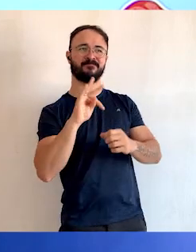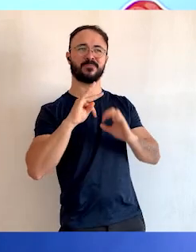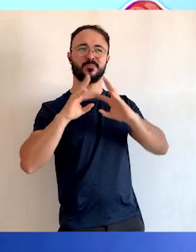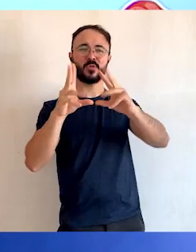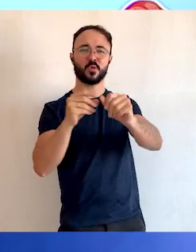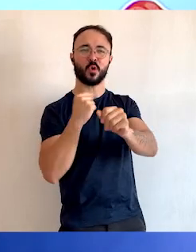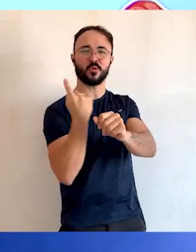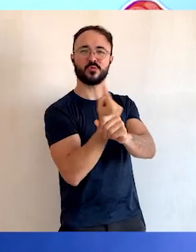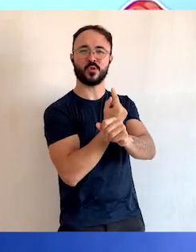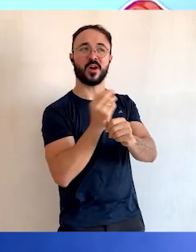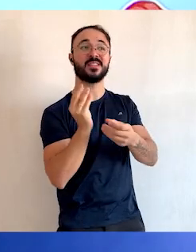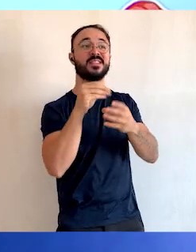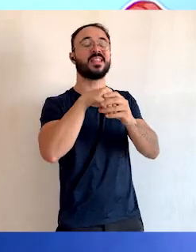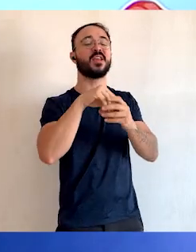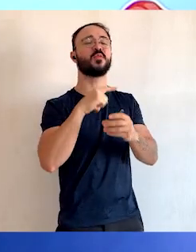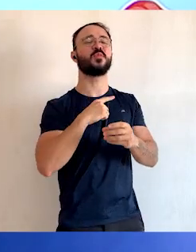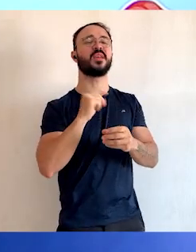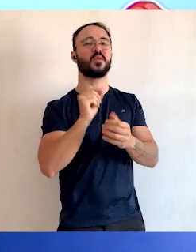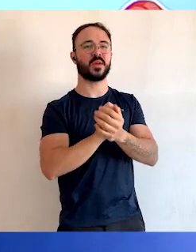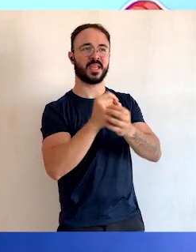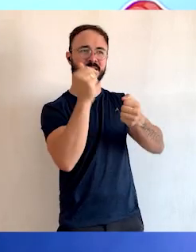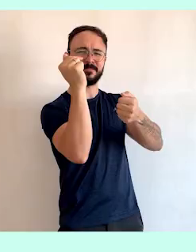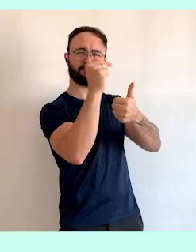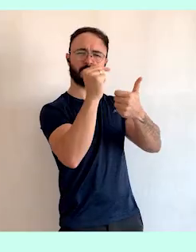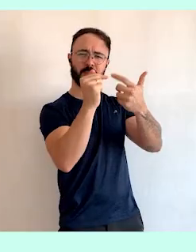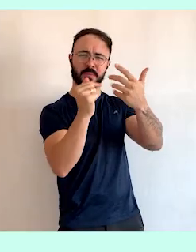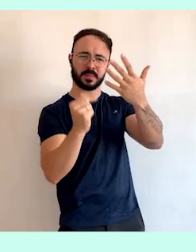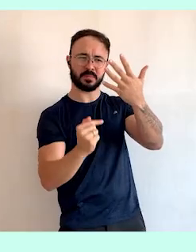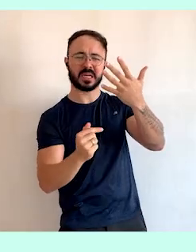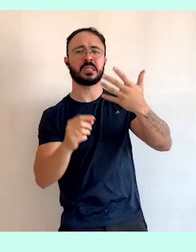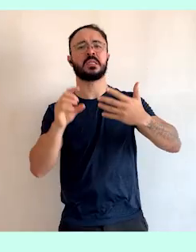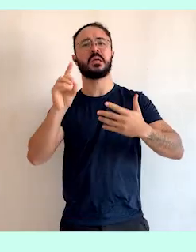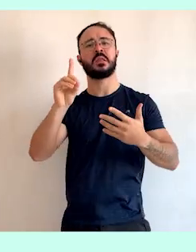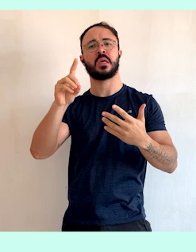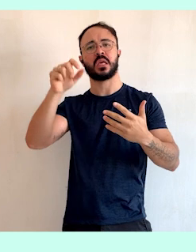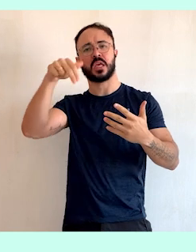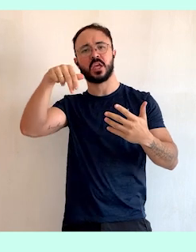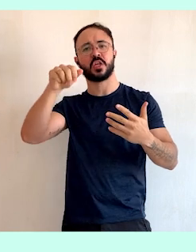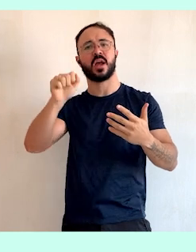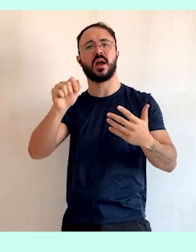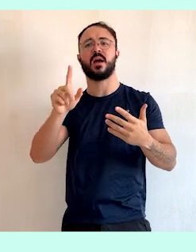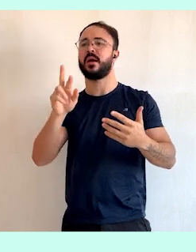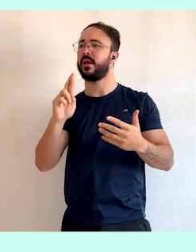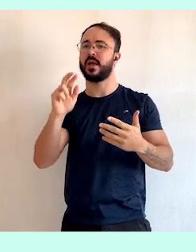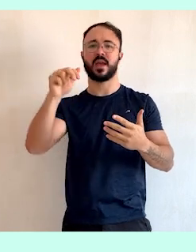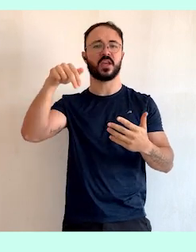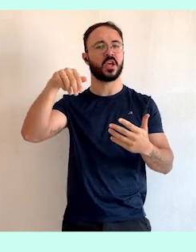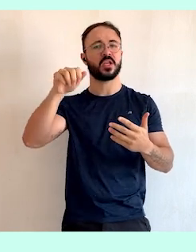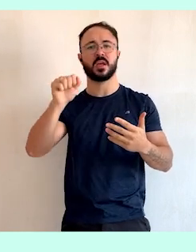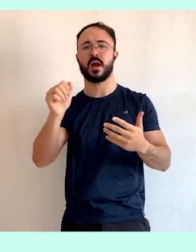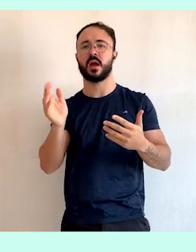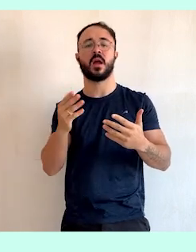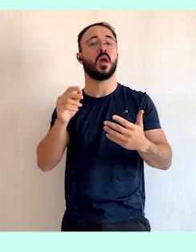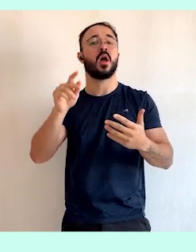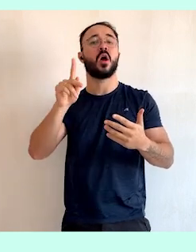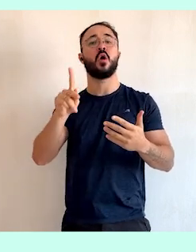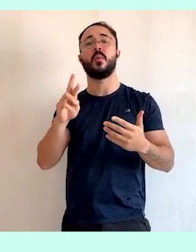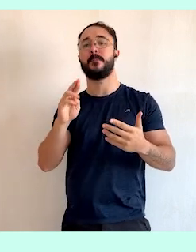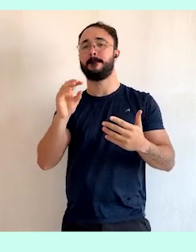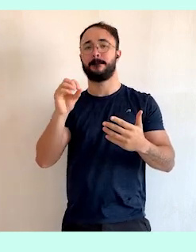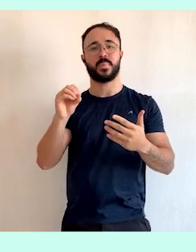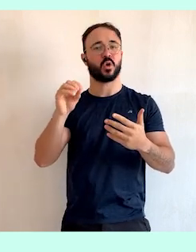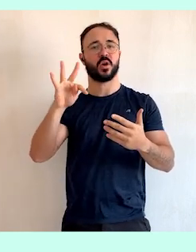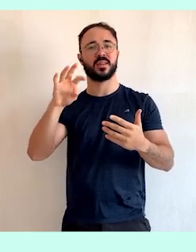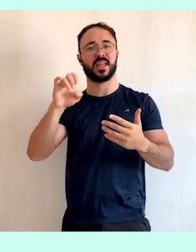constituídos por ácidos nucleicos, o DNA, o RNA, proteínas,